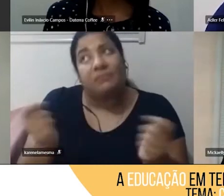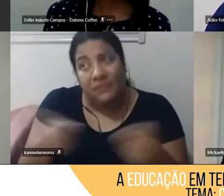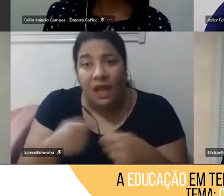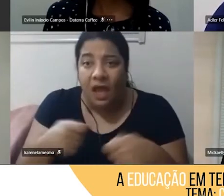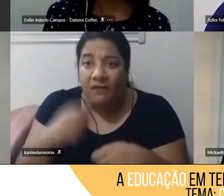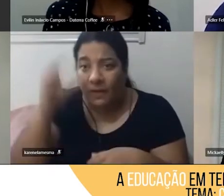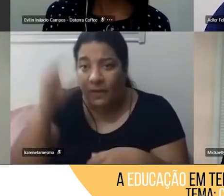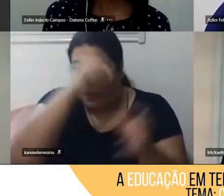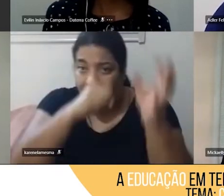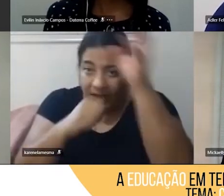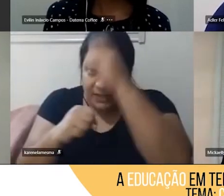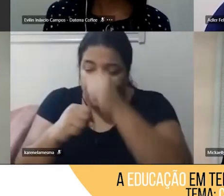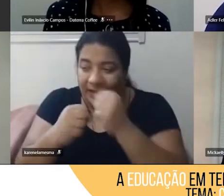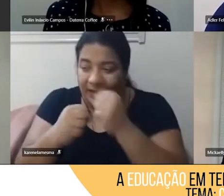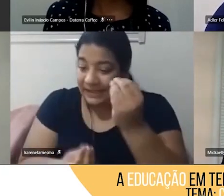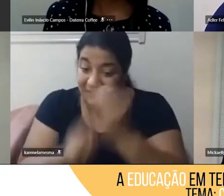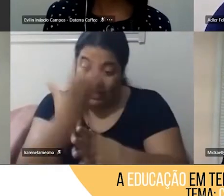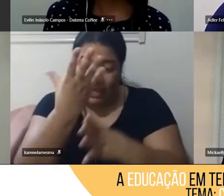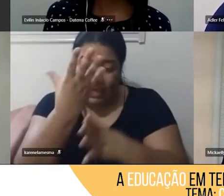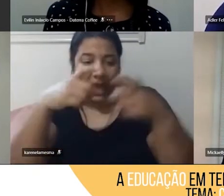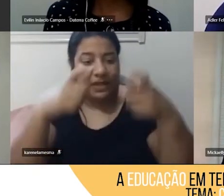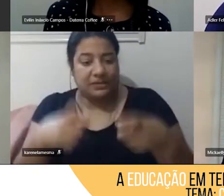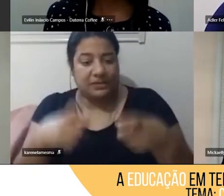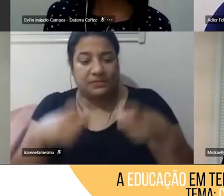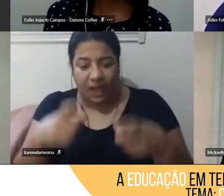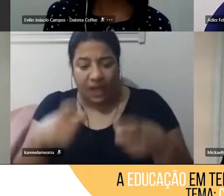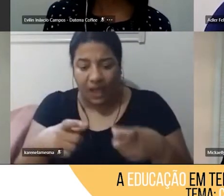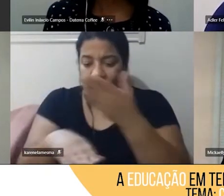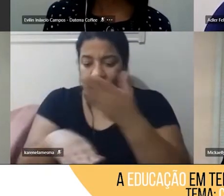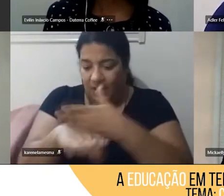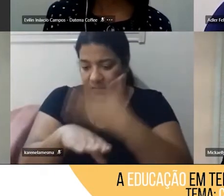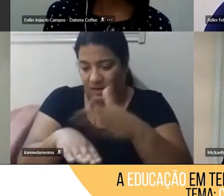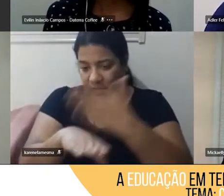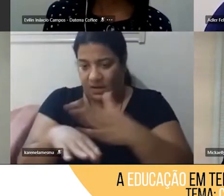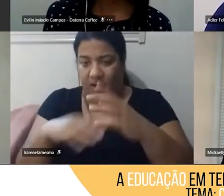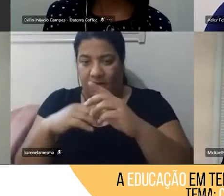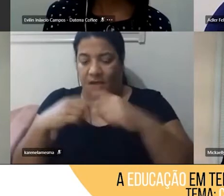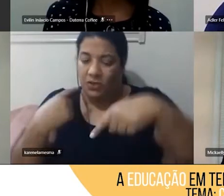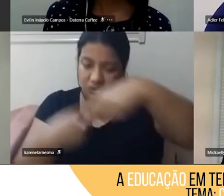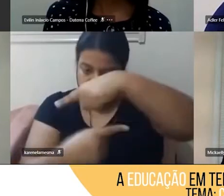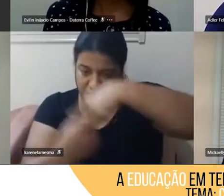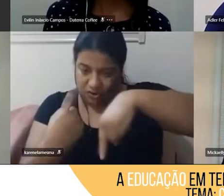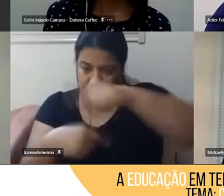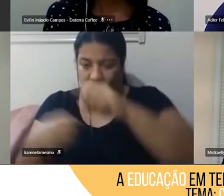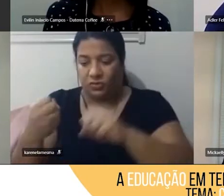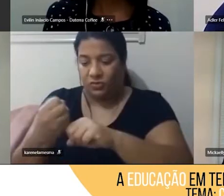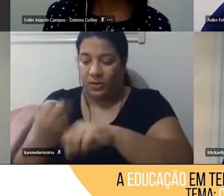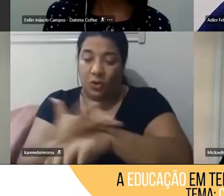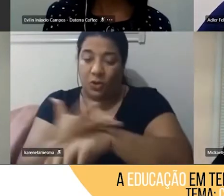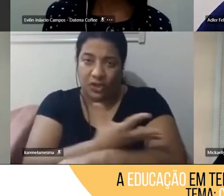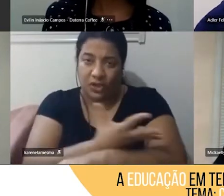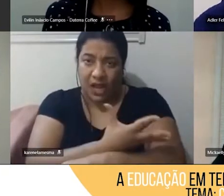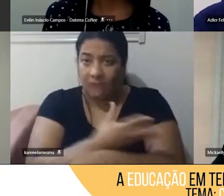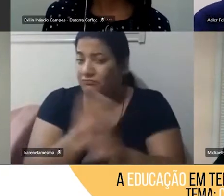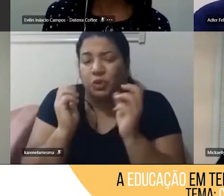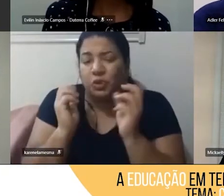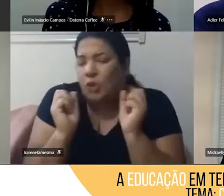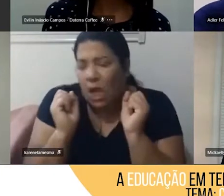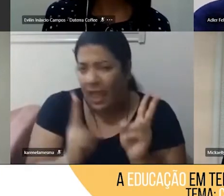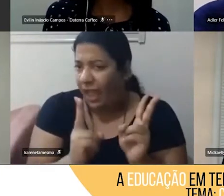criar espaços de desenvolvimento do sócio emocional. Então, esse é o fato e tá tudo bem, né,